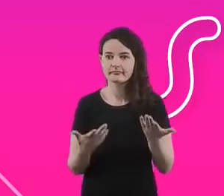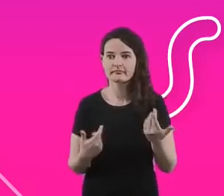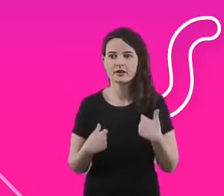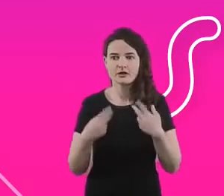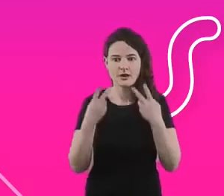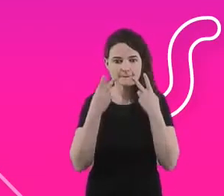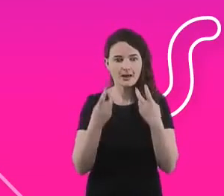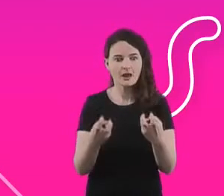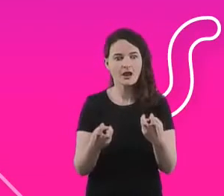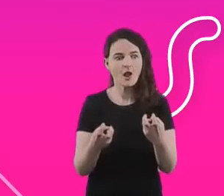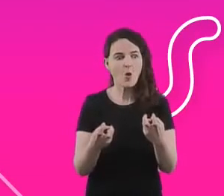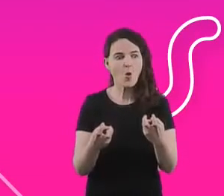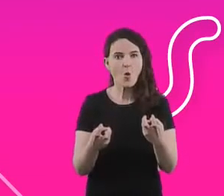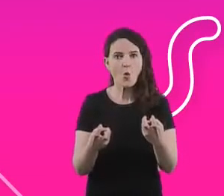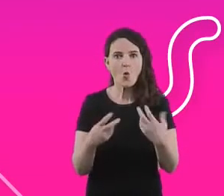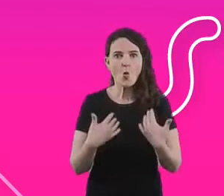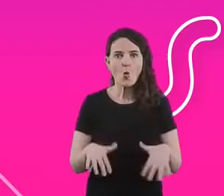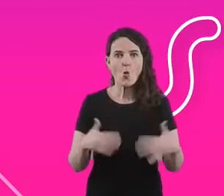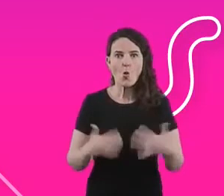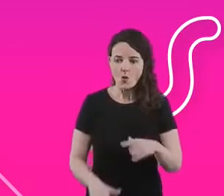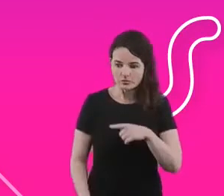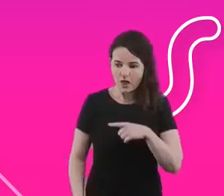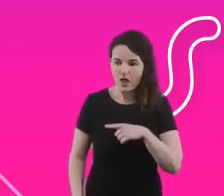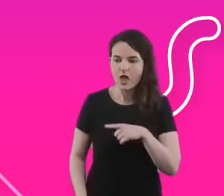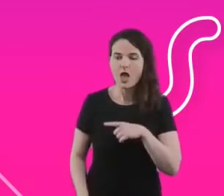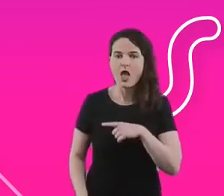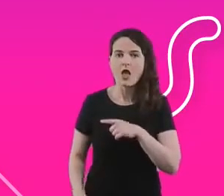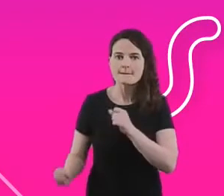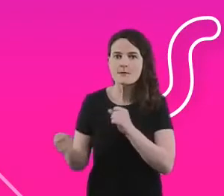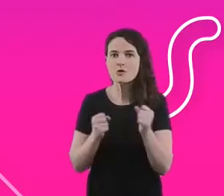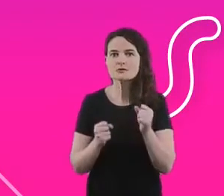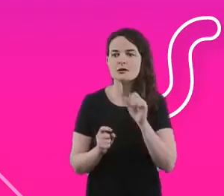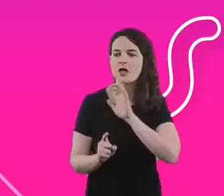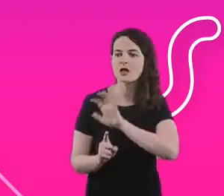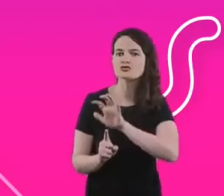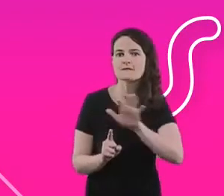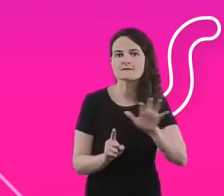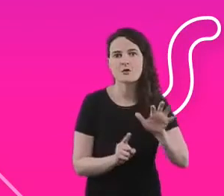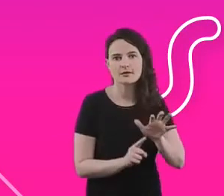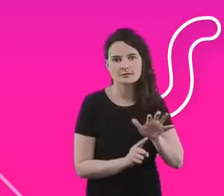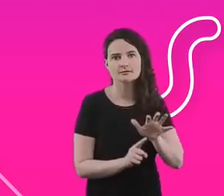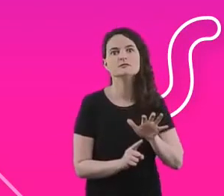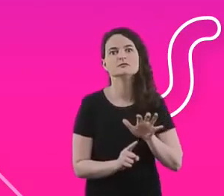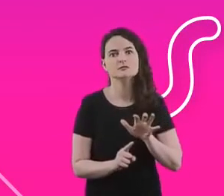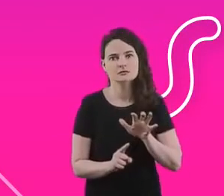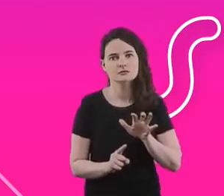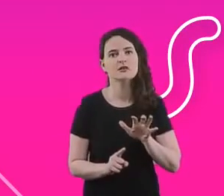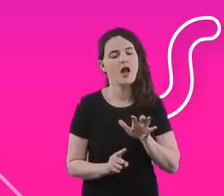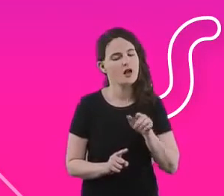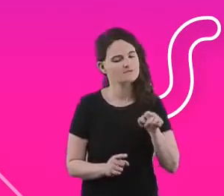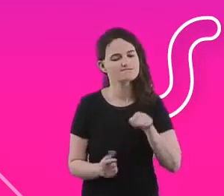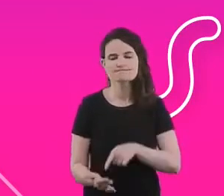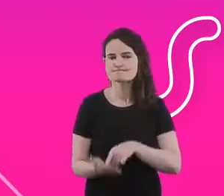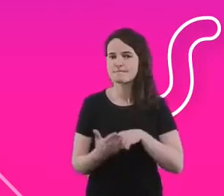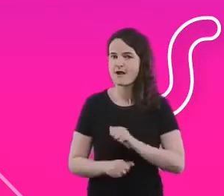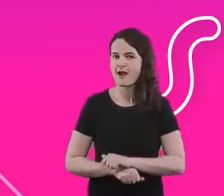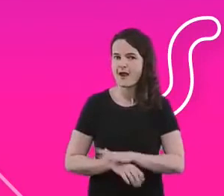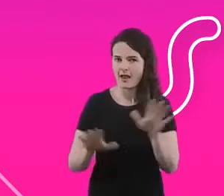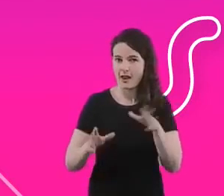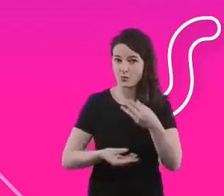nossa, a gente tem potencial de impactar mais, fazer mais pelas pessoas, e esse número é muito expressivo para a gente não se movimentar.